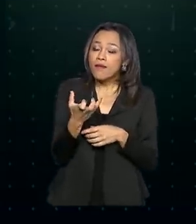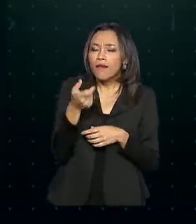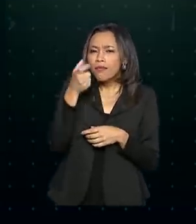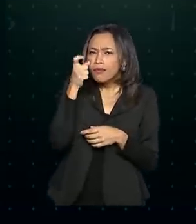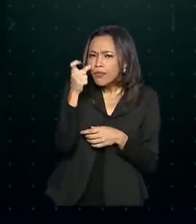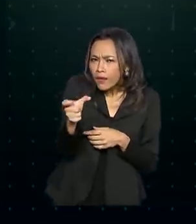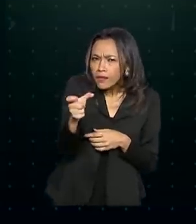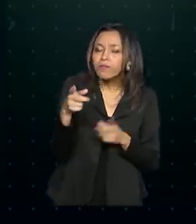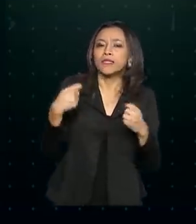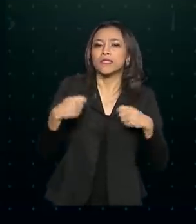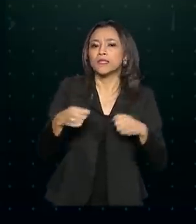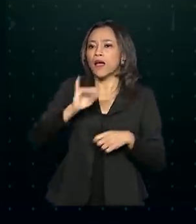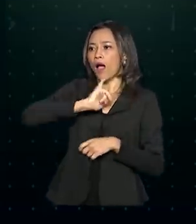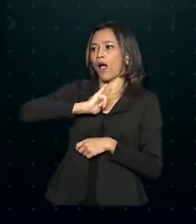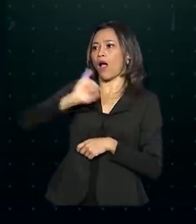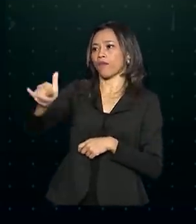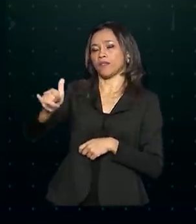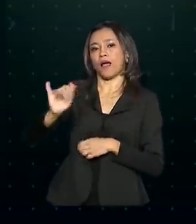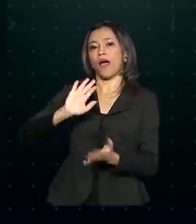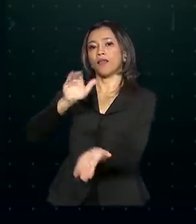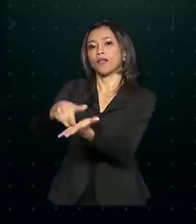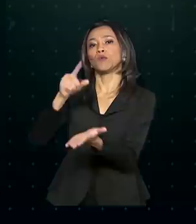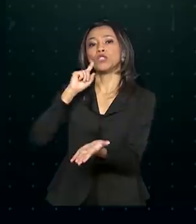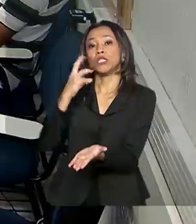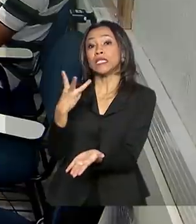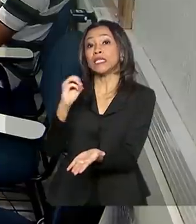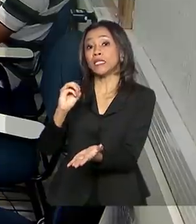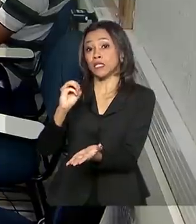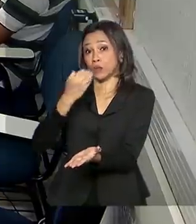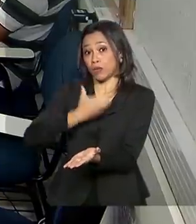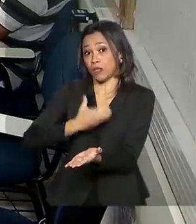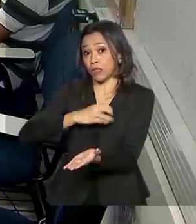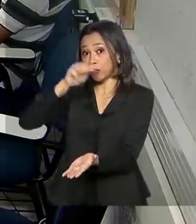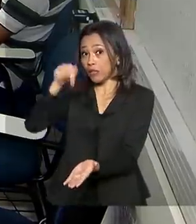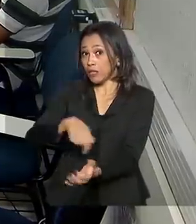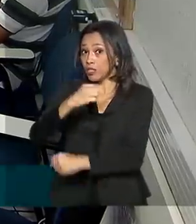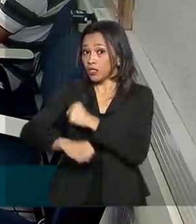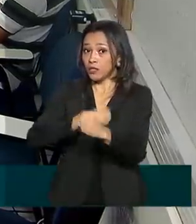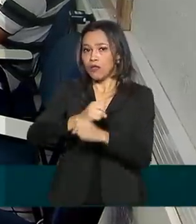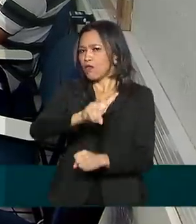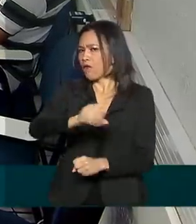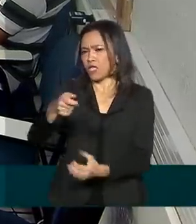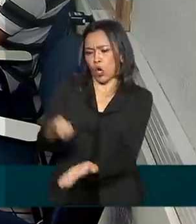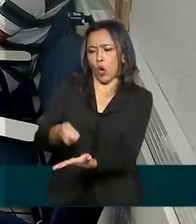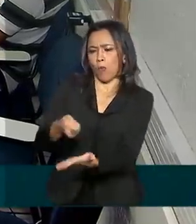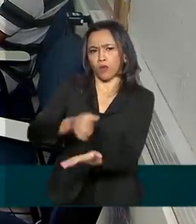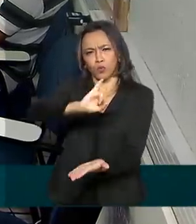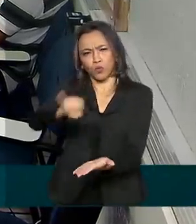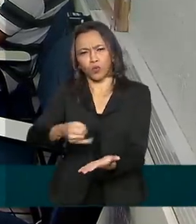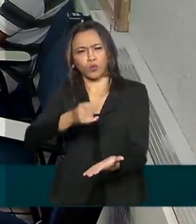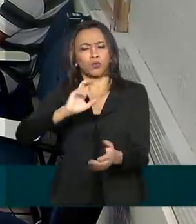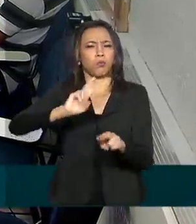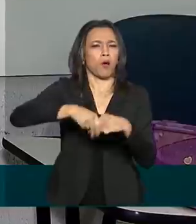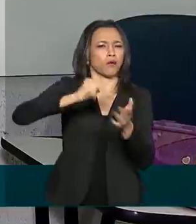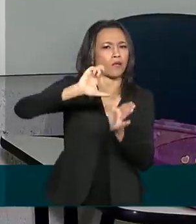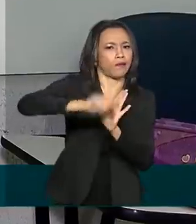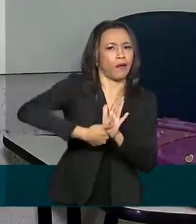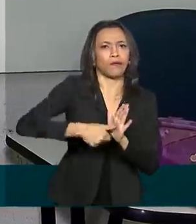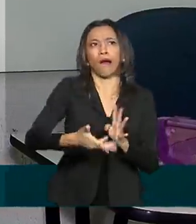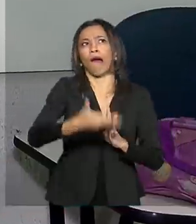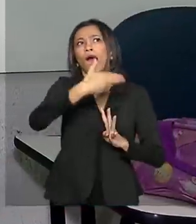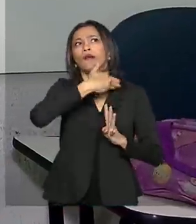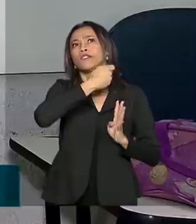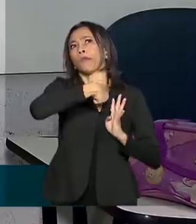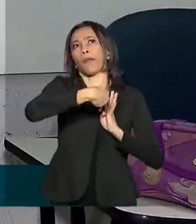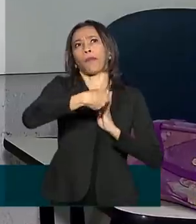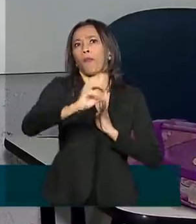avisar o banco até 31 de dezembro deste ano. Não serão cobrados juros ou multa por atraso sobre as parcelas não pagas